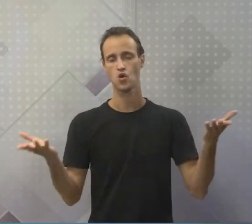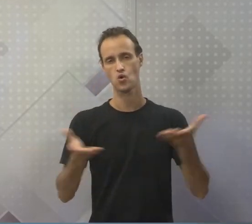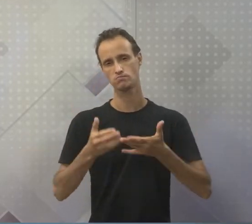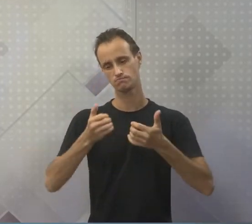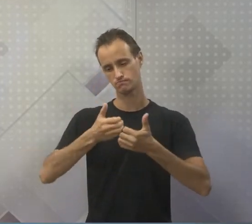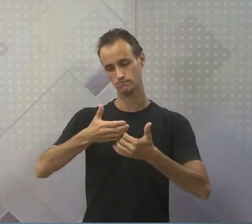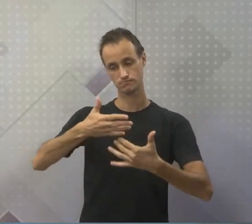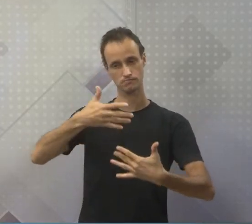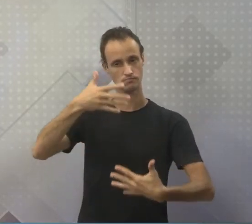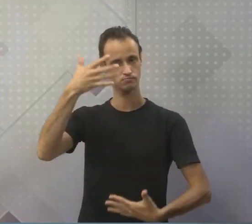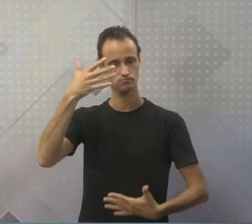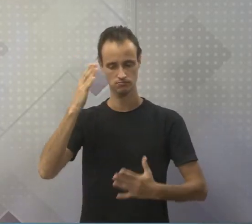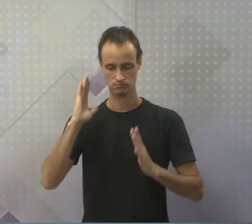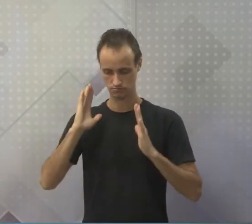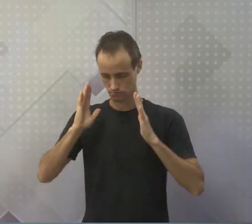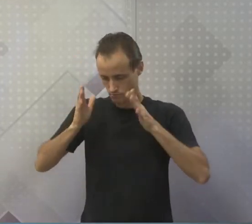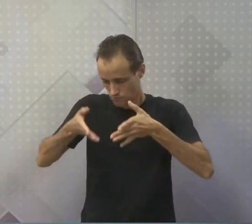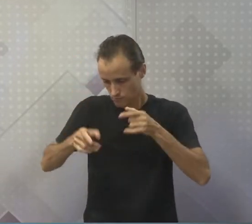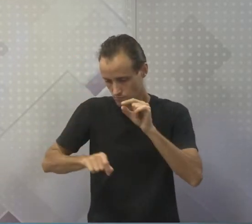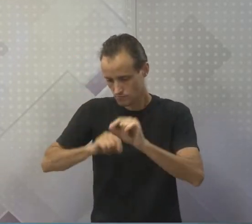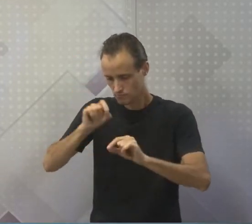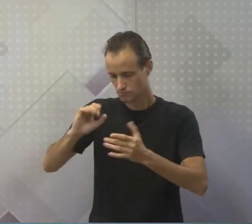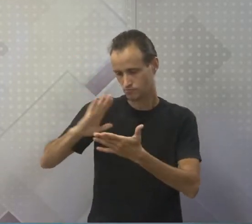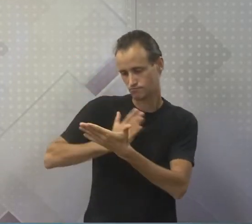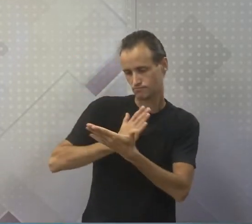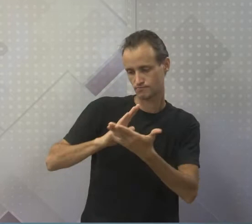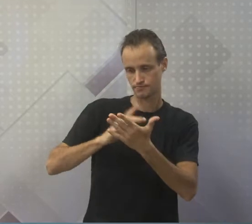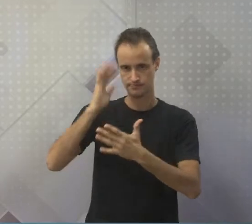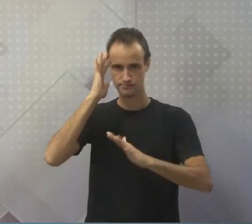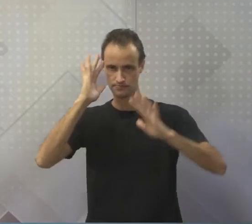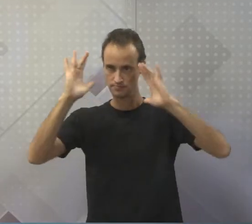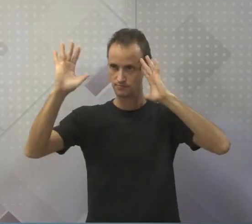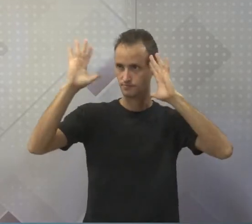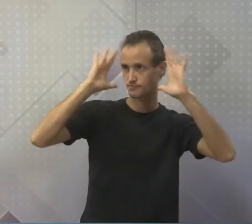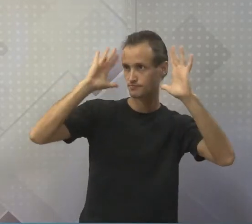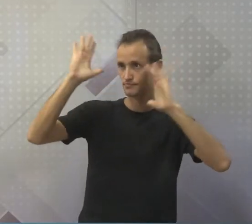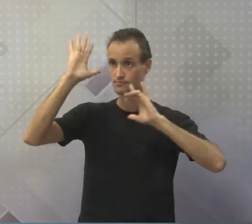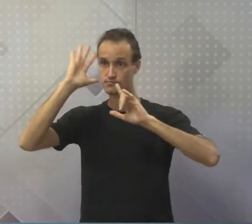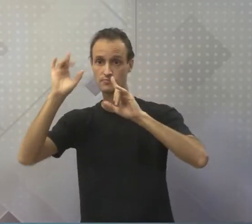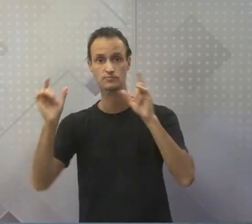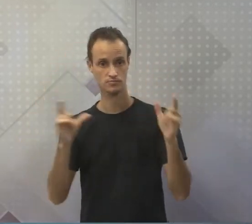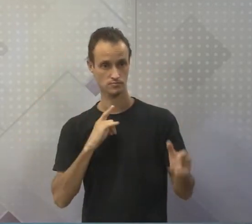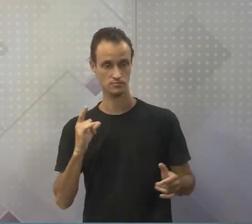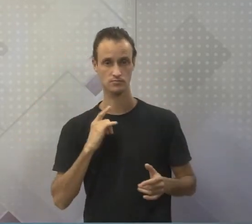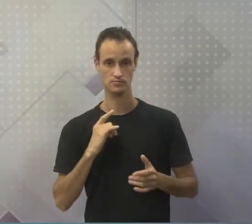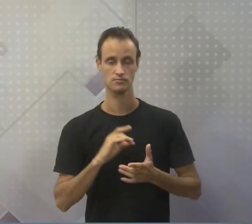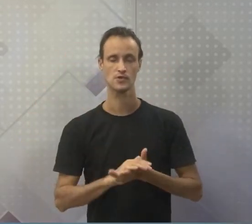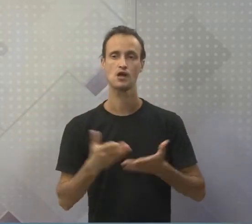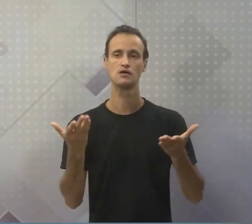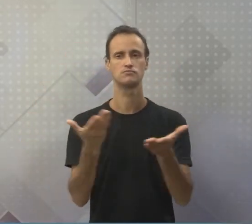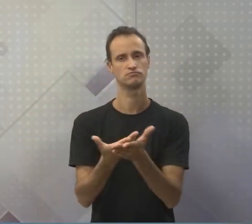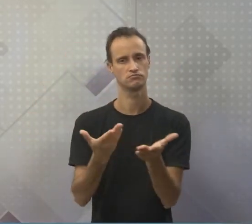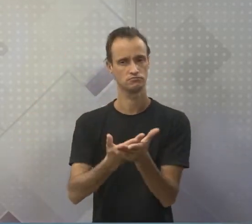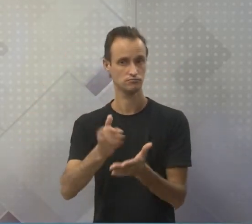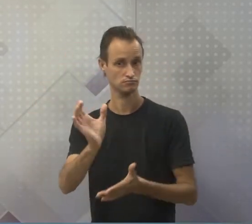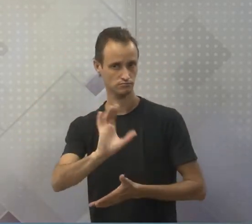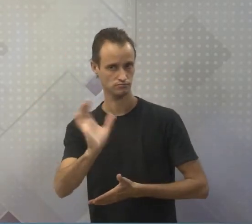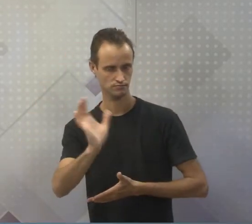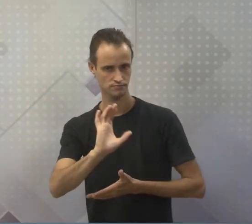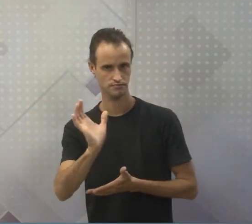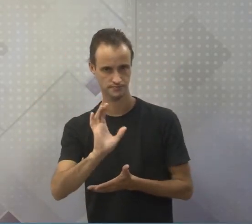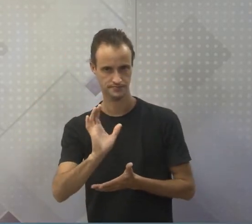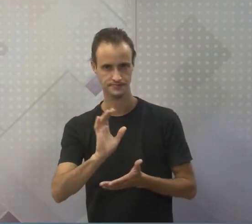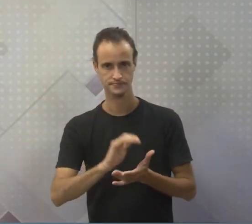hoje, abordando algumas teorias. Tem várias. E essa aula de ciência, né? Que está justamente